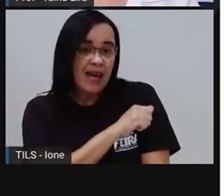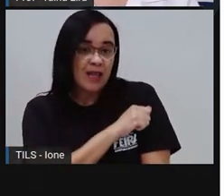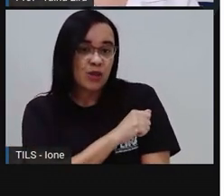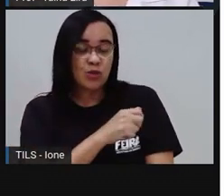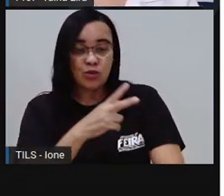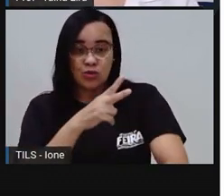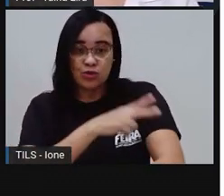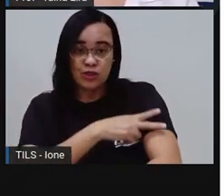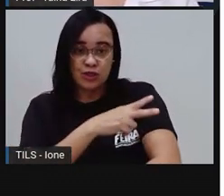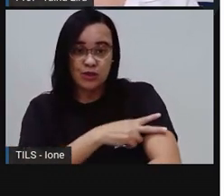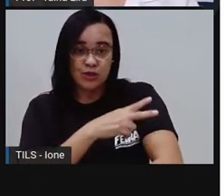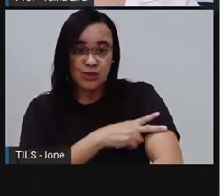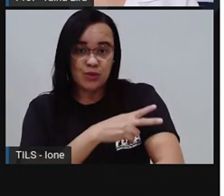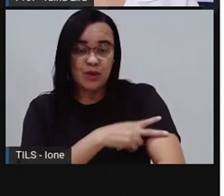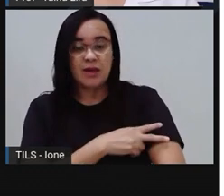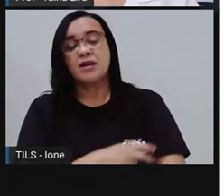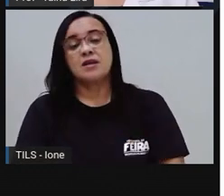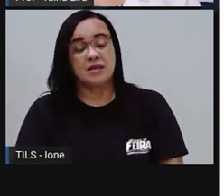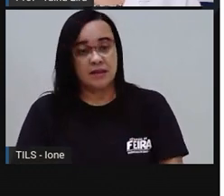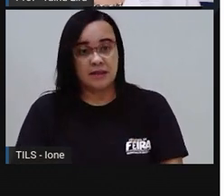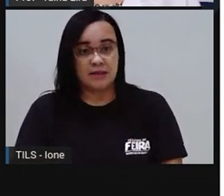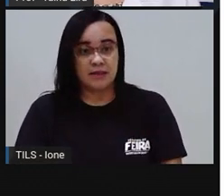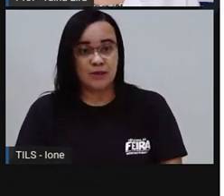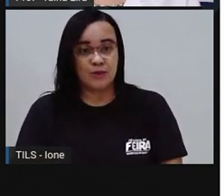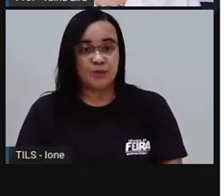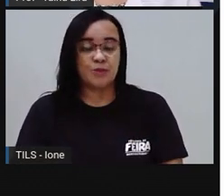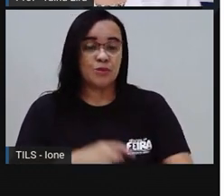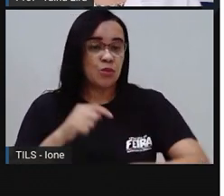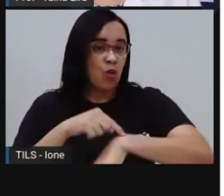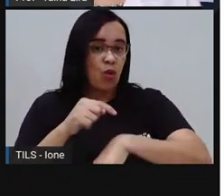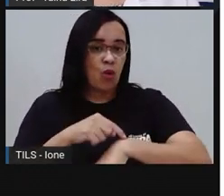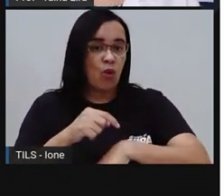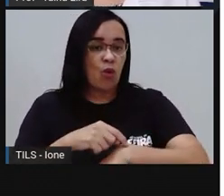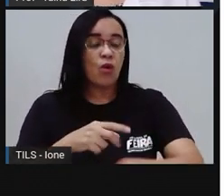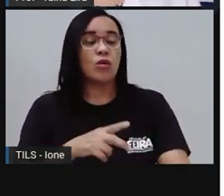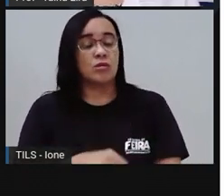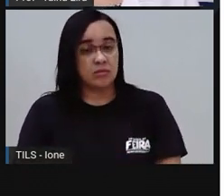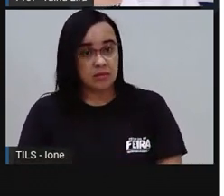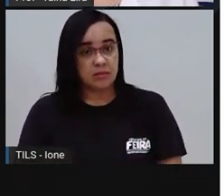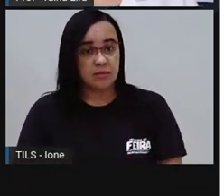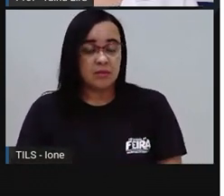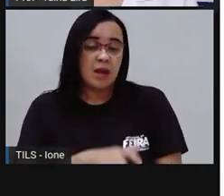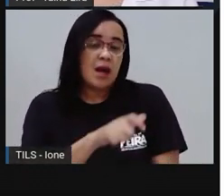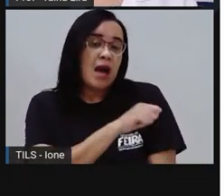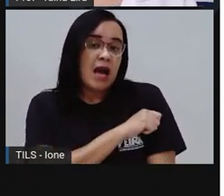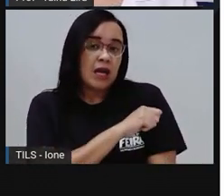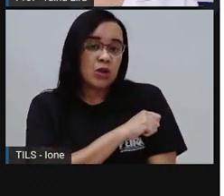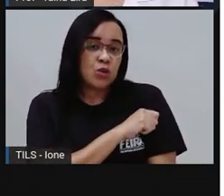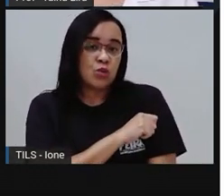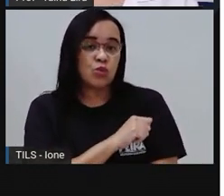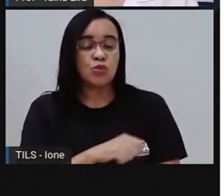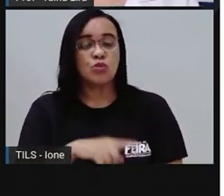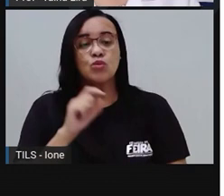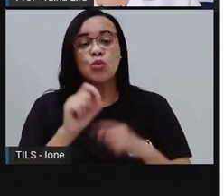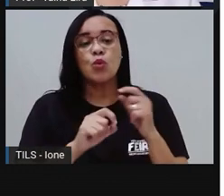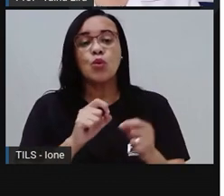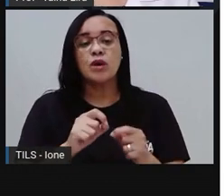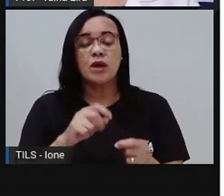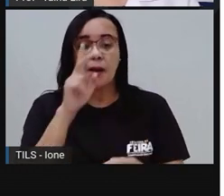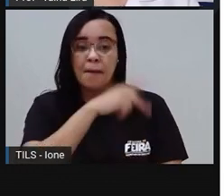ano Né Da turma tal Turno tal Aluno de E aí você pode falar O nome da sua Pró